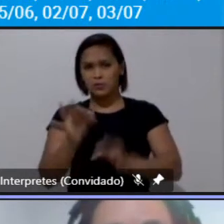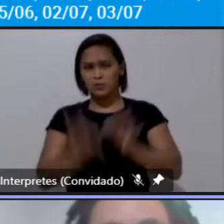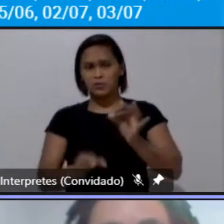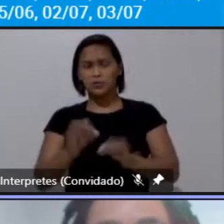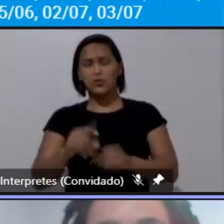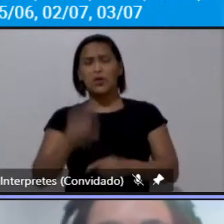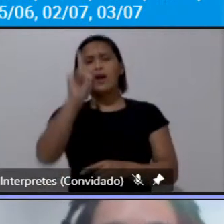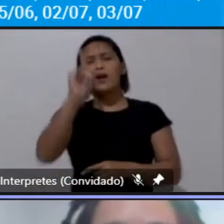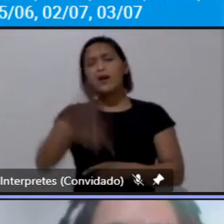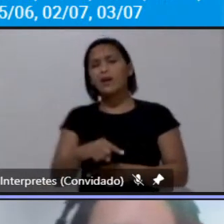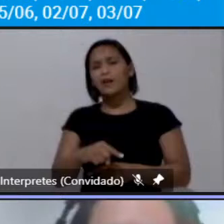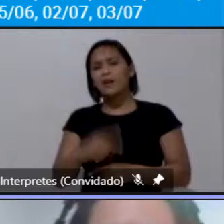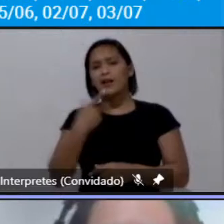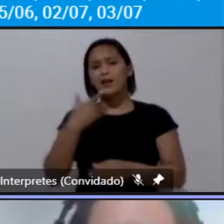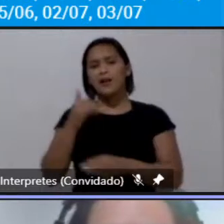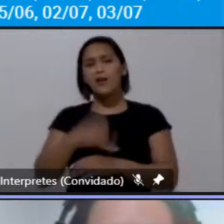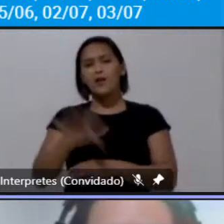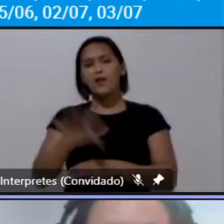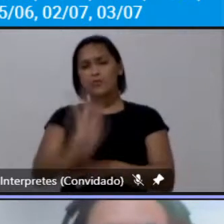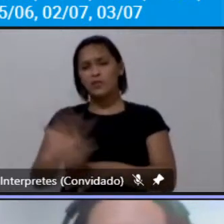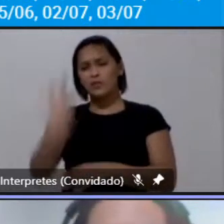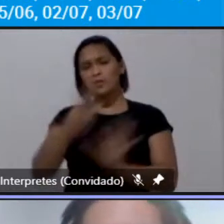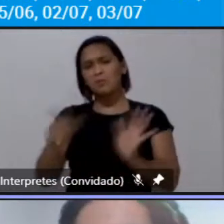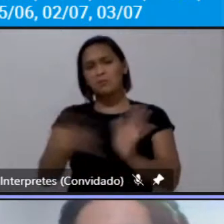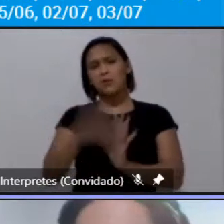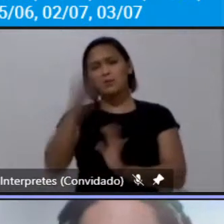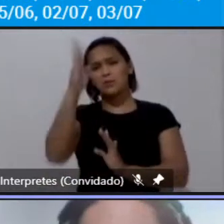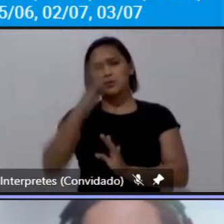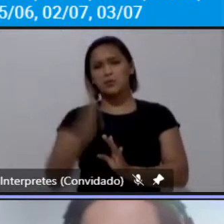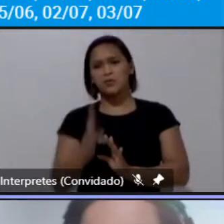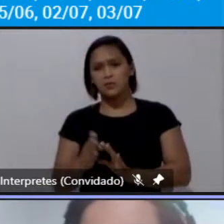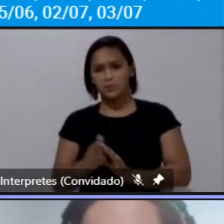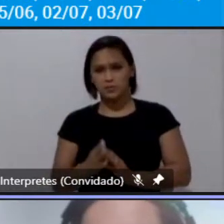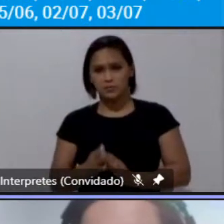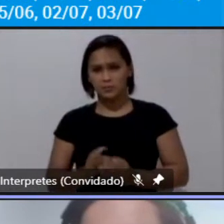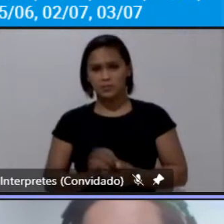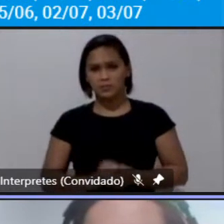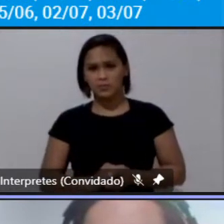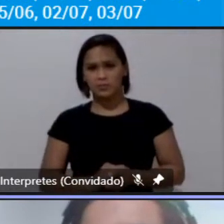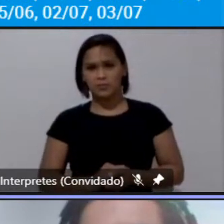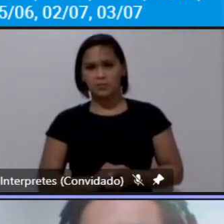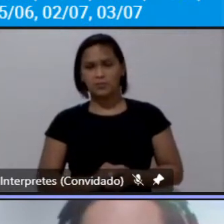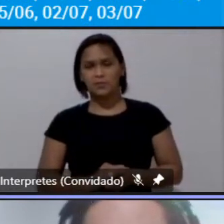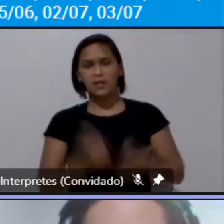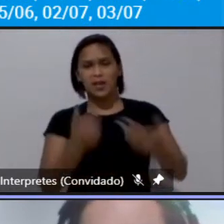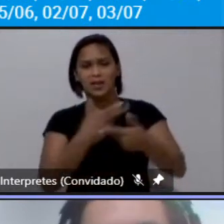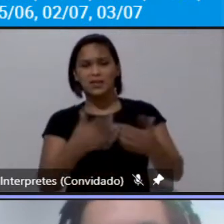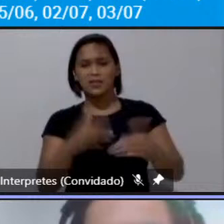é o federalismo brasileiro então as competências